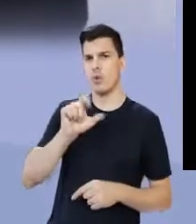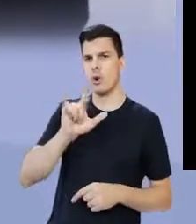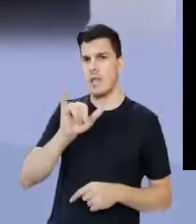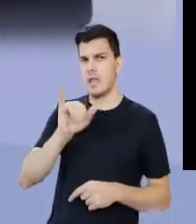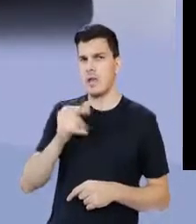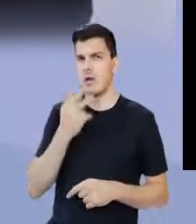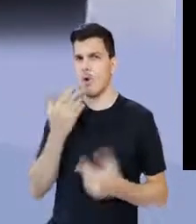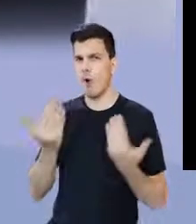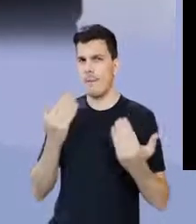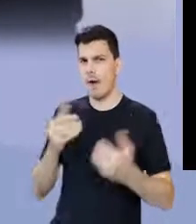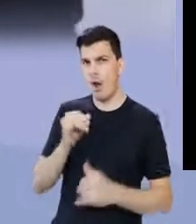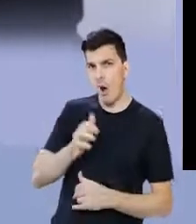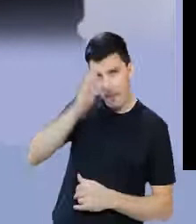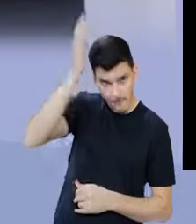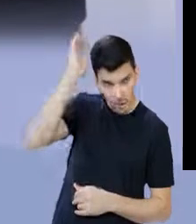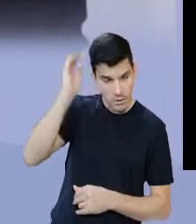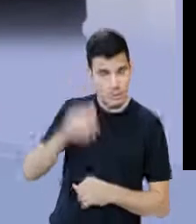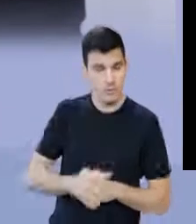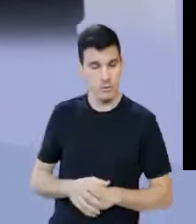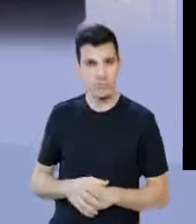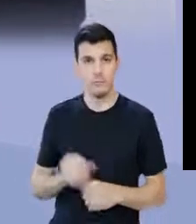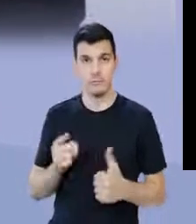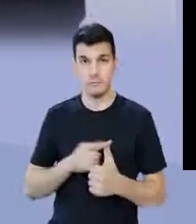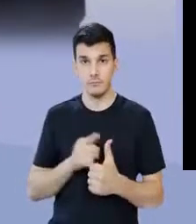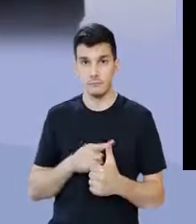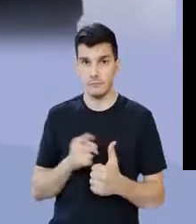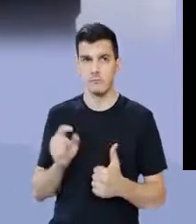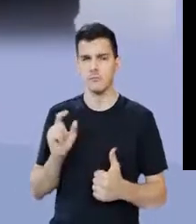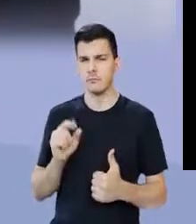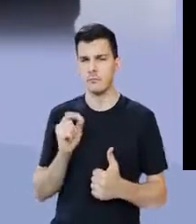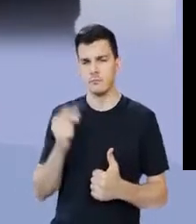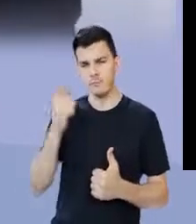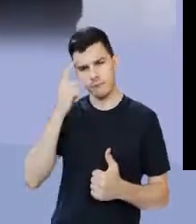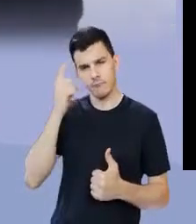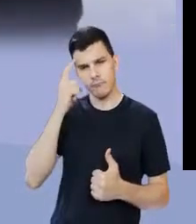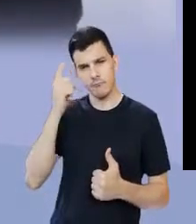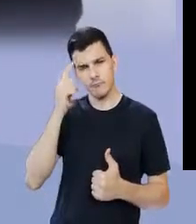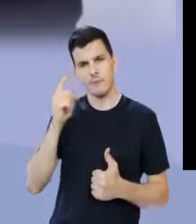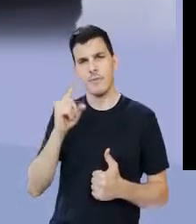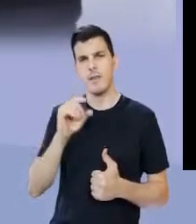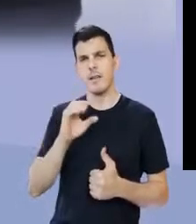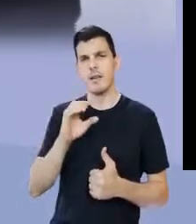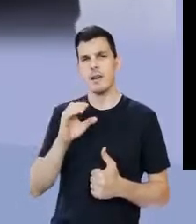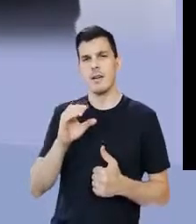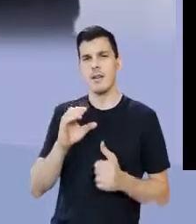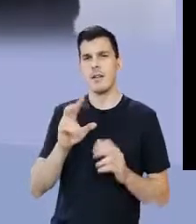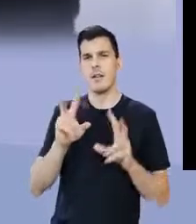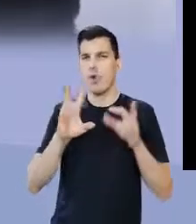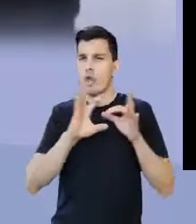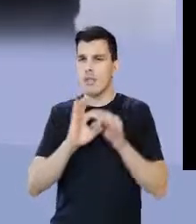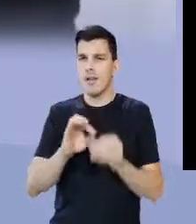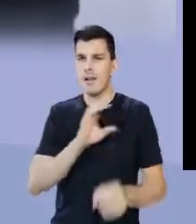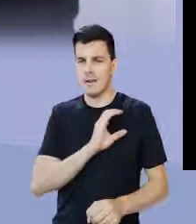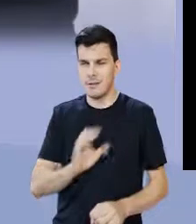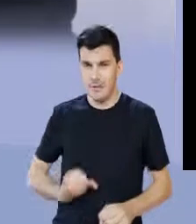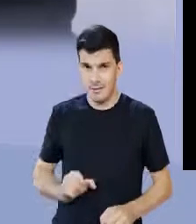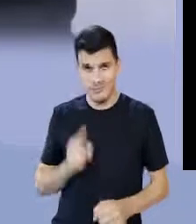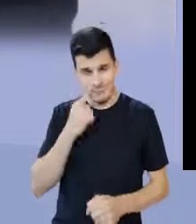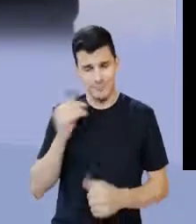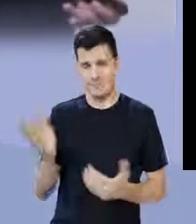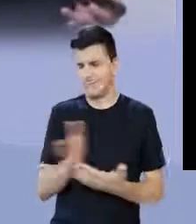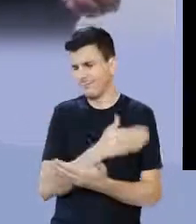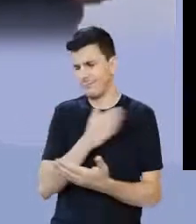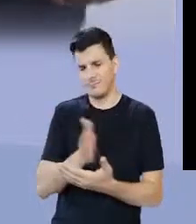resolveu falar de novo, do império romano? Lembra? Afirmar o ideário cristão, para reconquistar, a